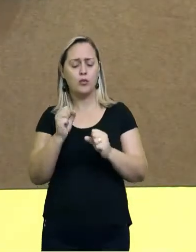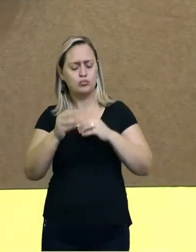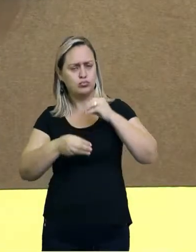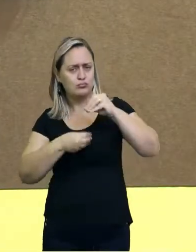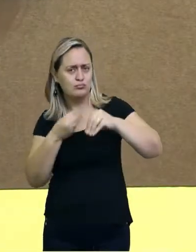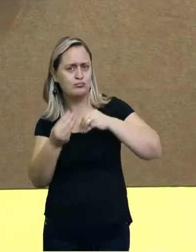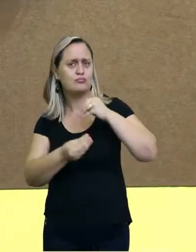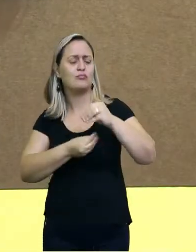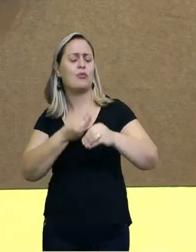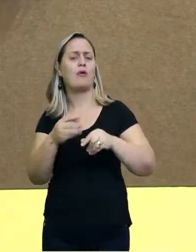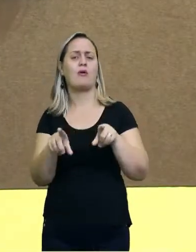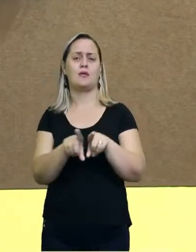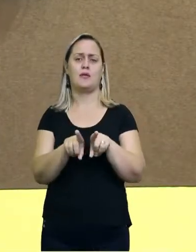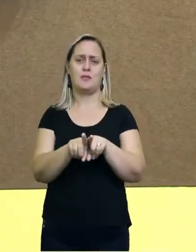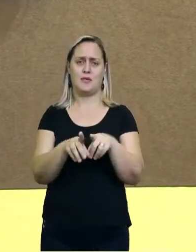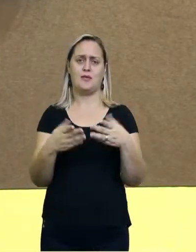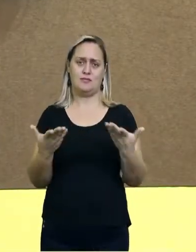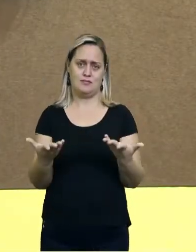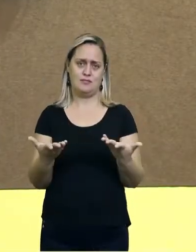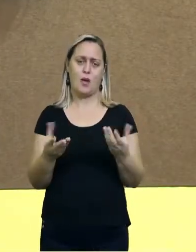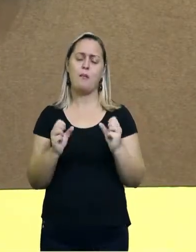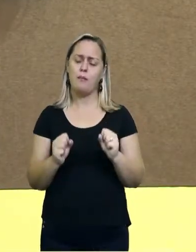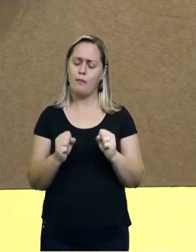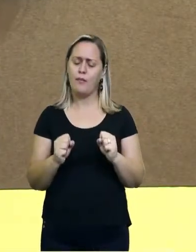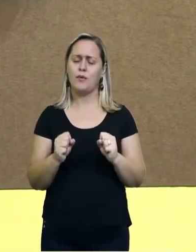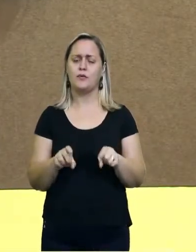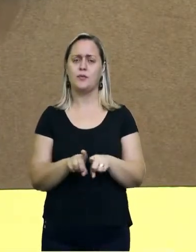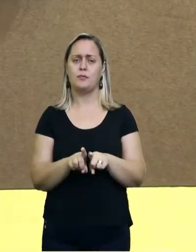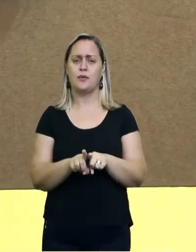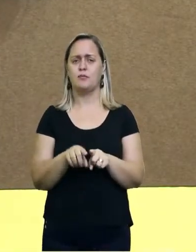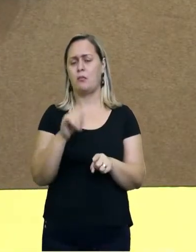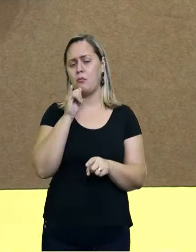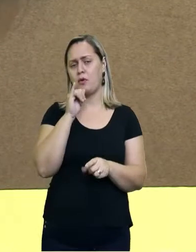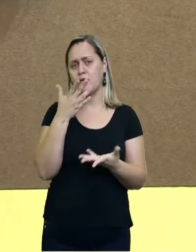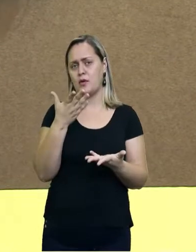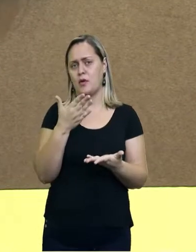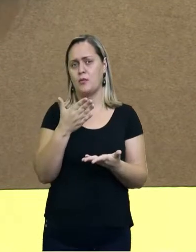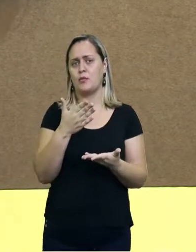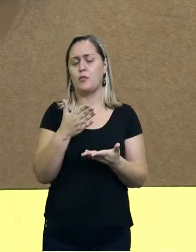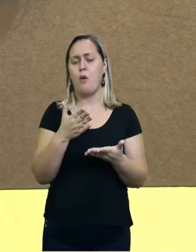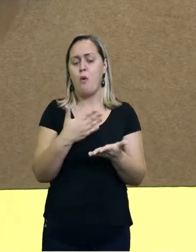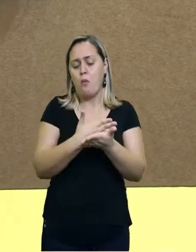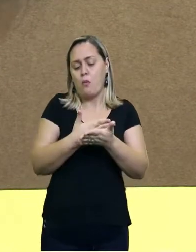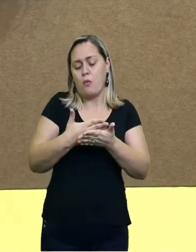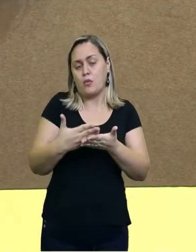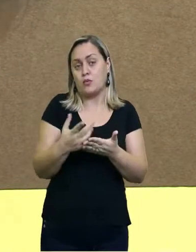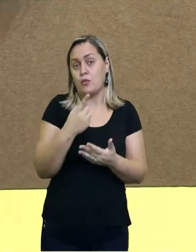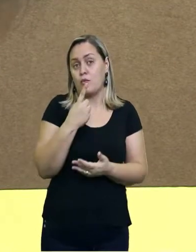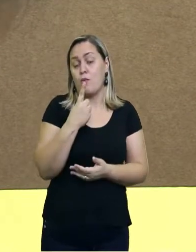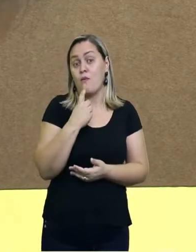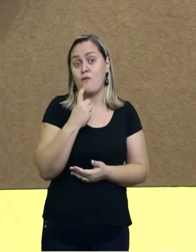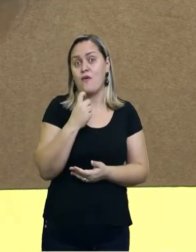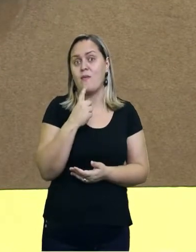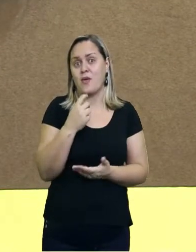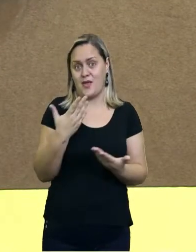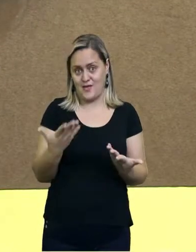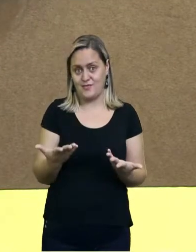Como, por exemplo, eu usei aqui, comecei com o vermelho, mas eu posso, entre as cores,